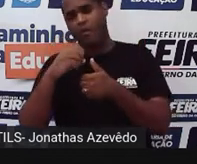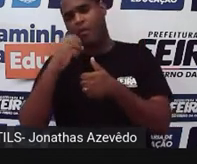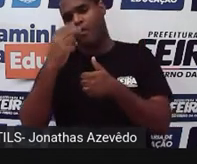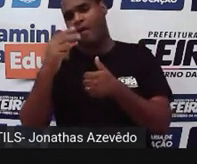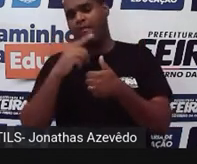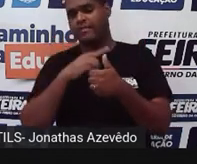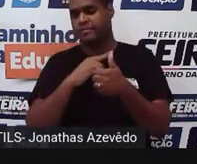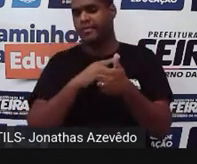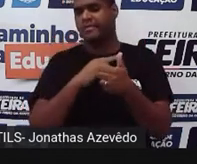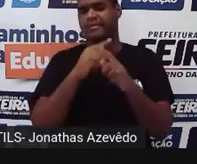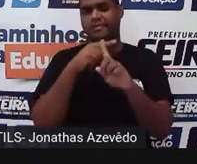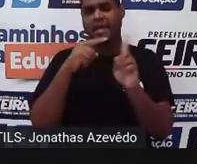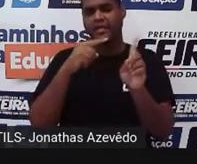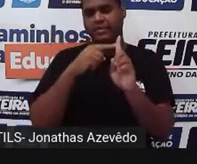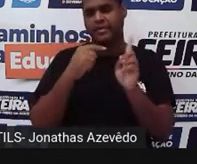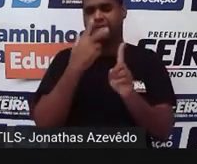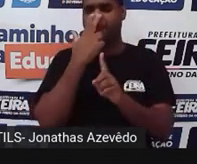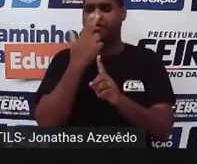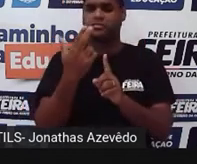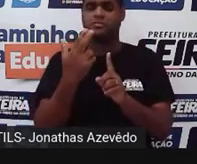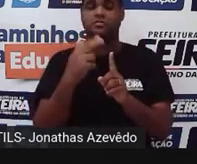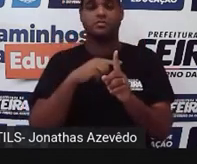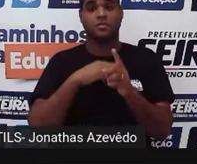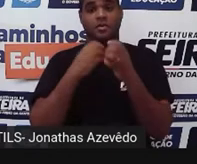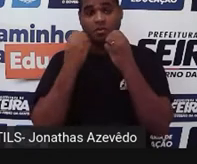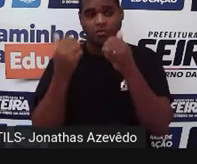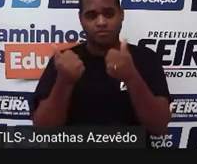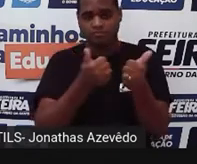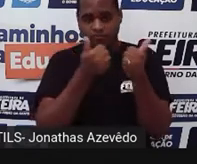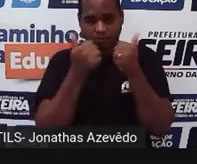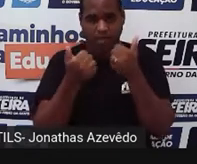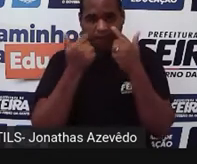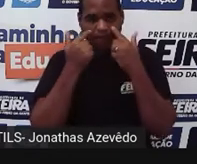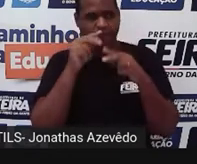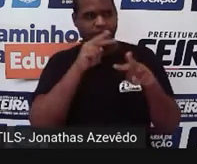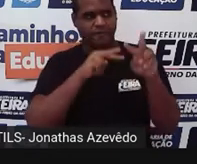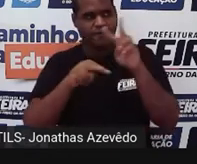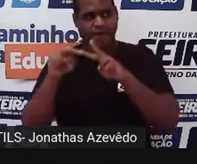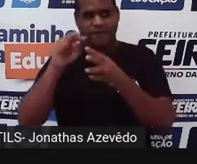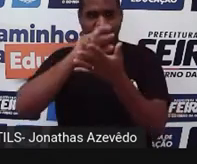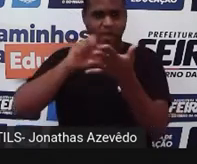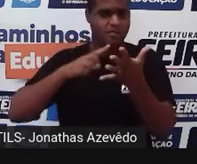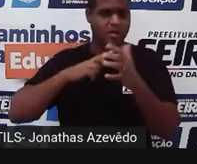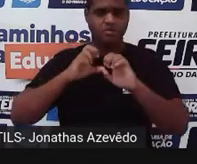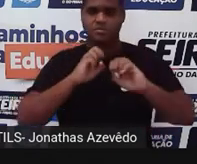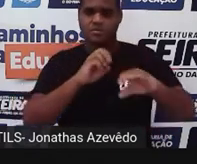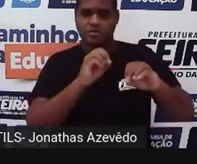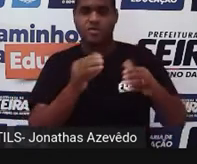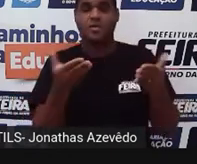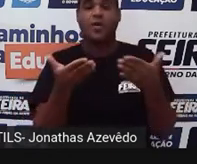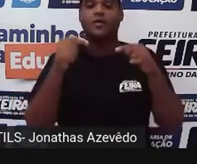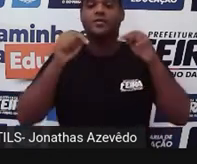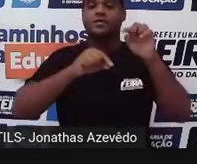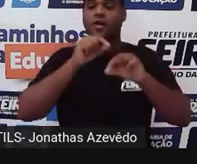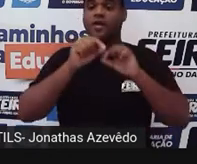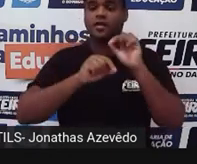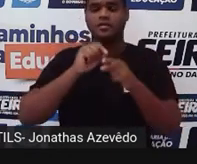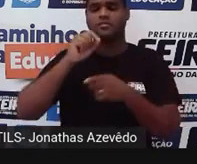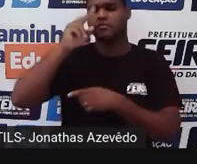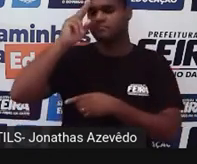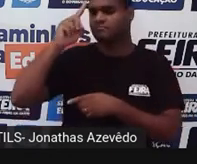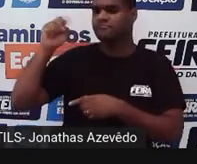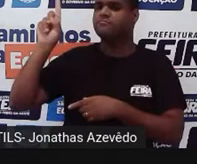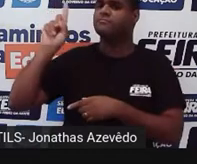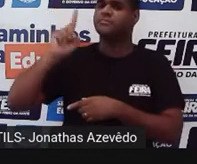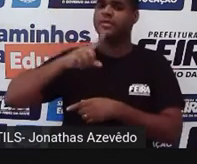se metade. bom? Porque a gente vai vendo coisas aqui dentro da aula e aí a gente vai relembrando